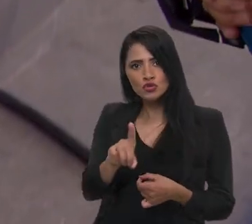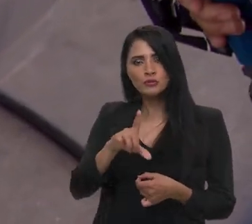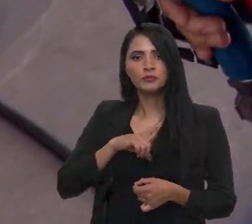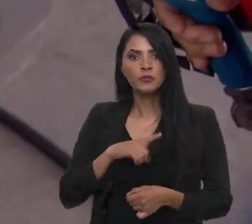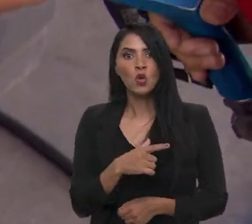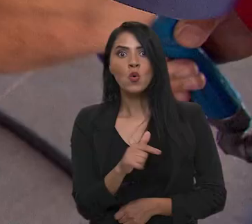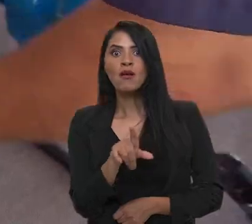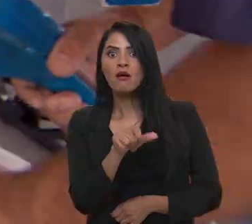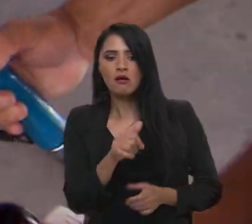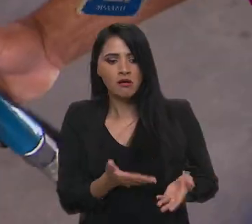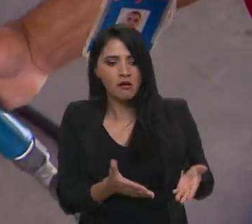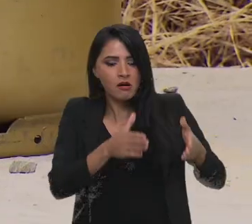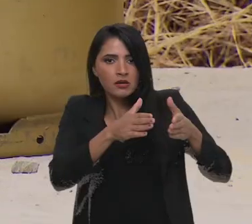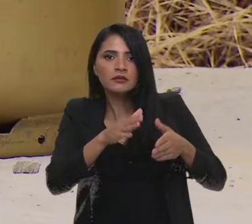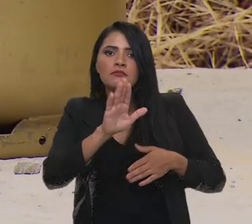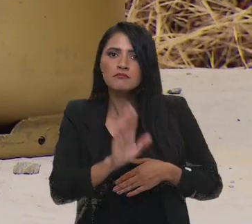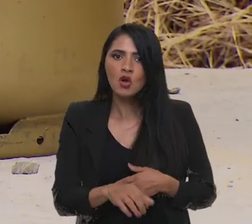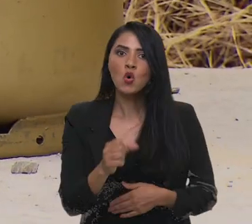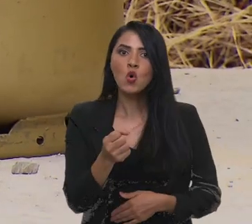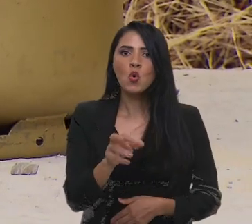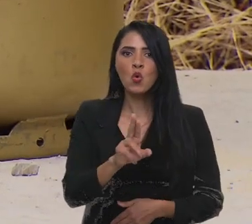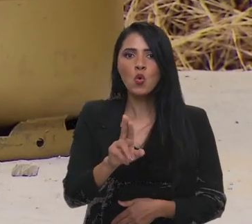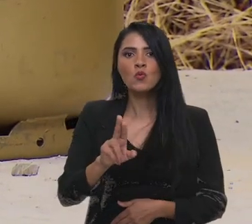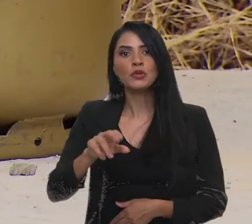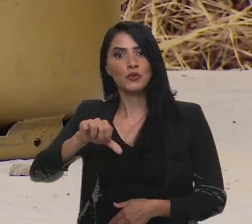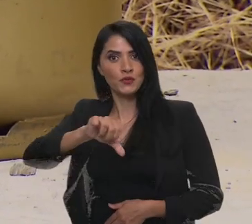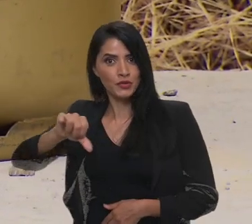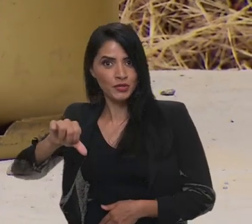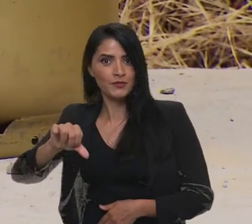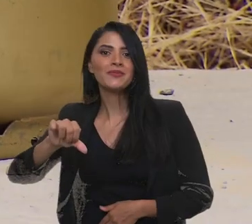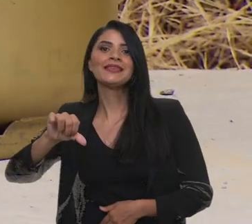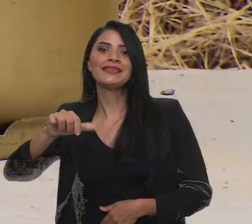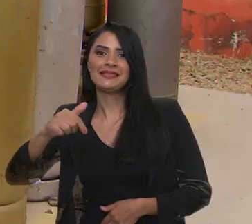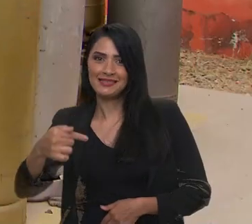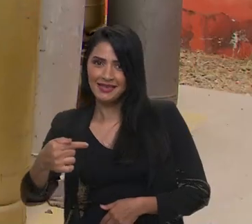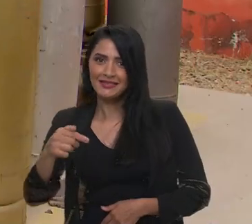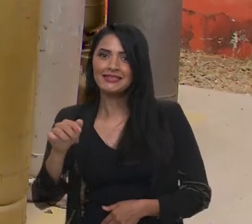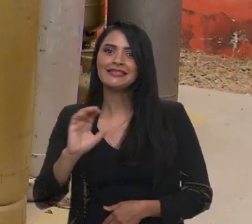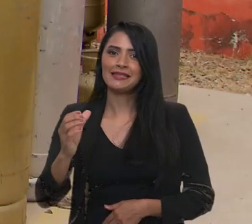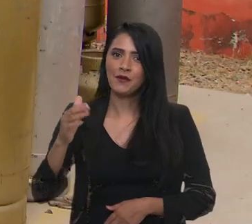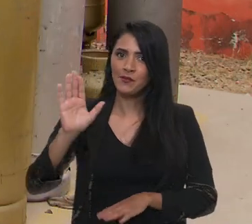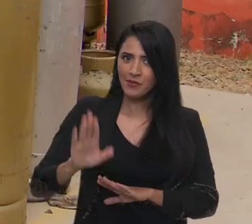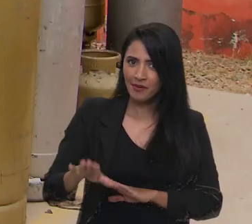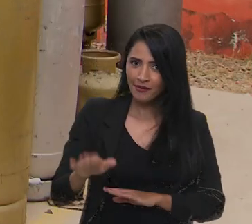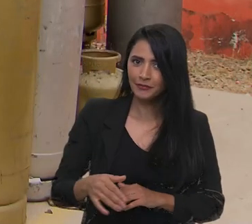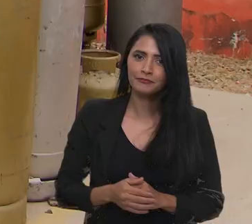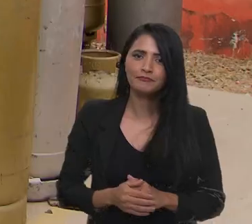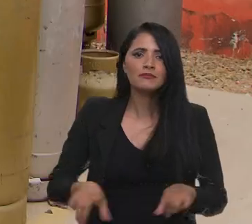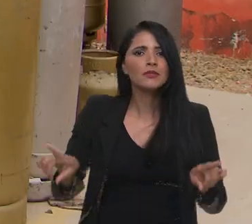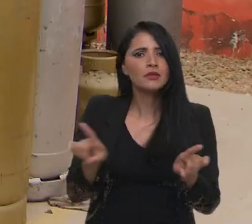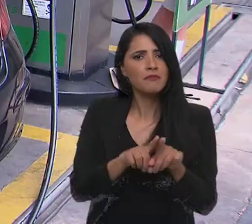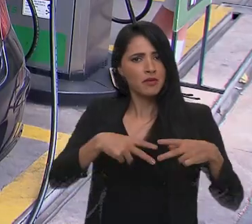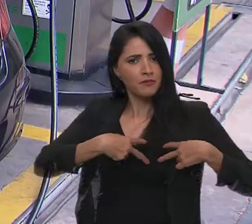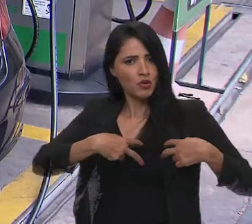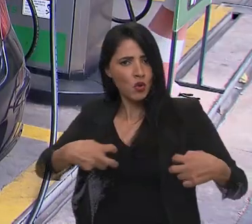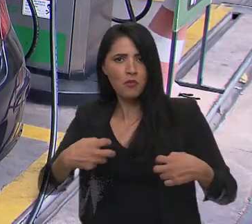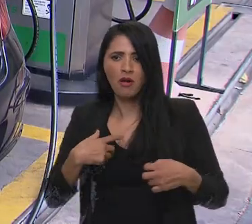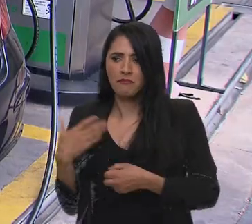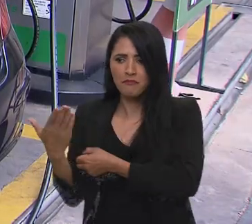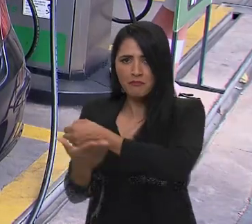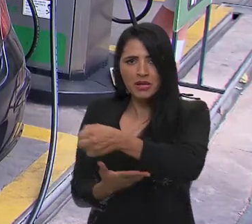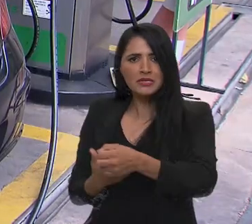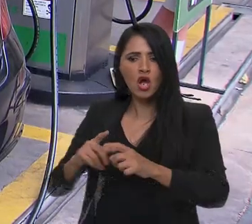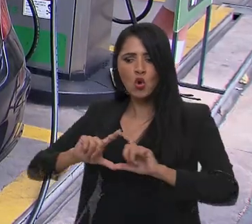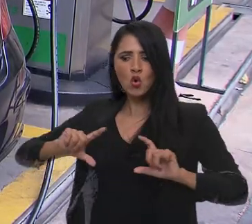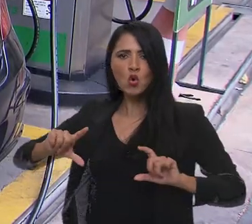centavos no diesel. O botijão de gás deve ficar R$ 8,97 mais barato. Além disso, a